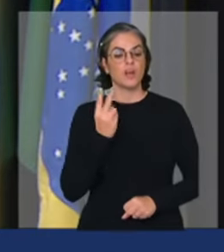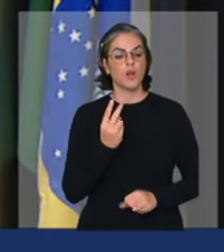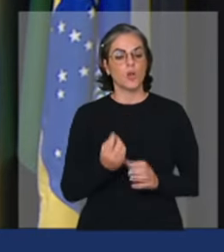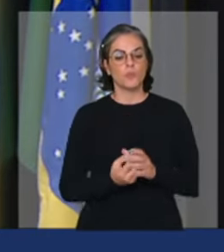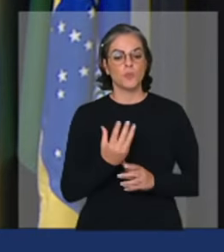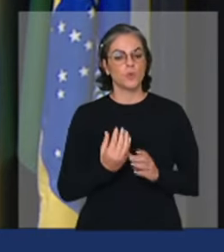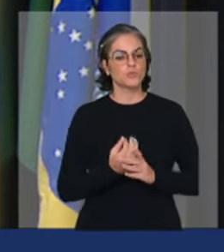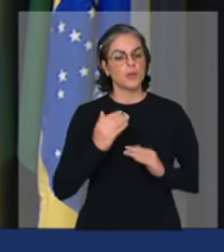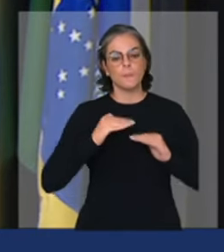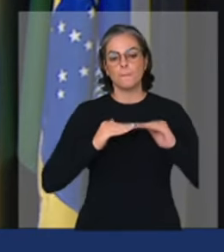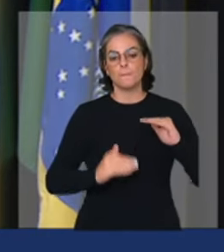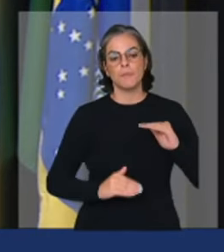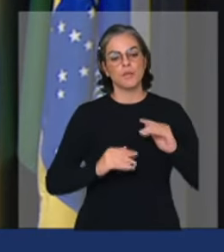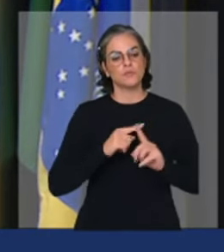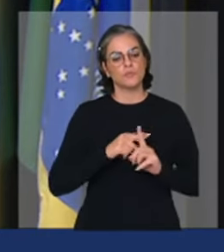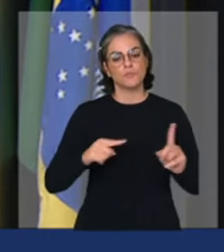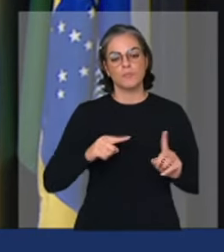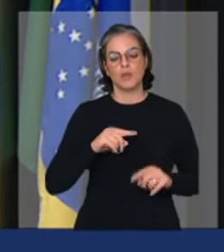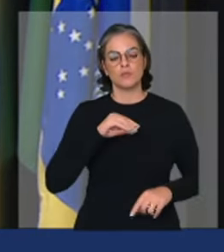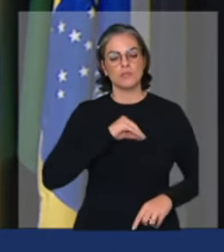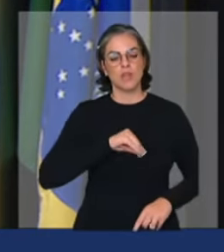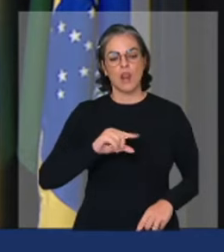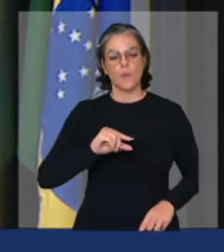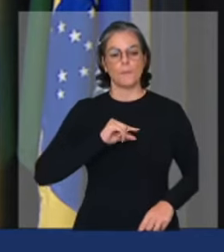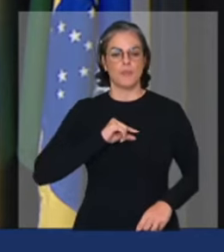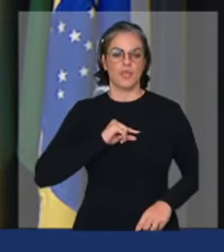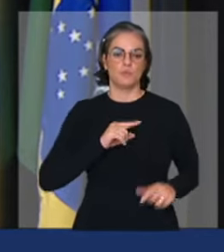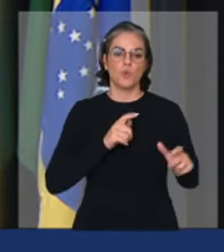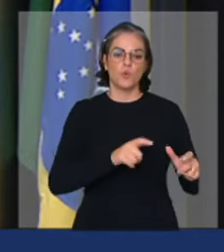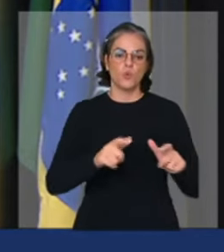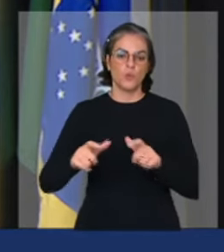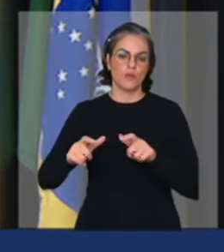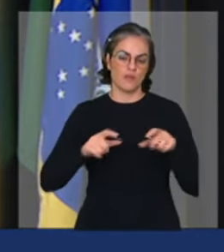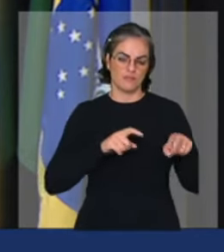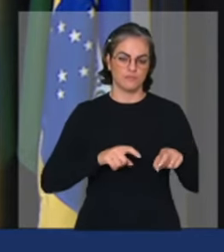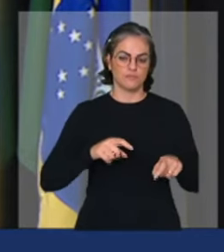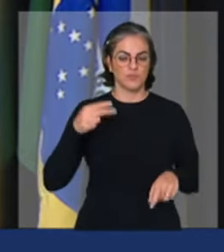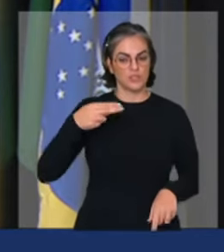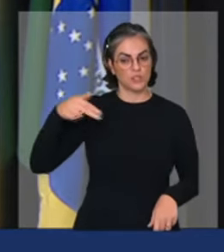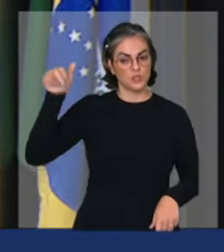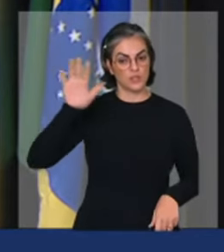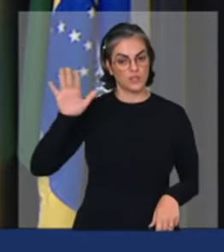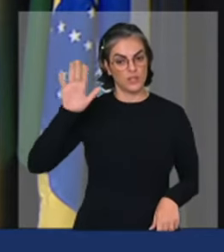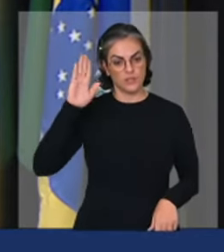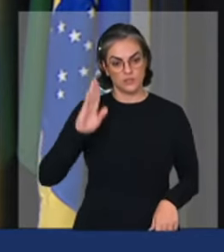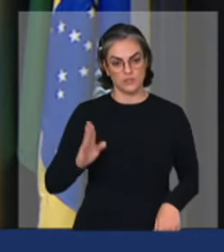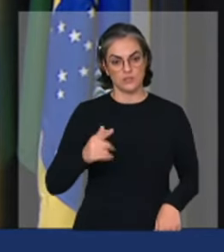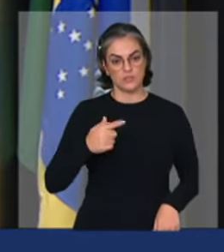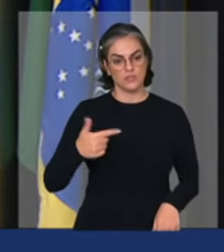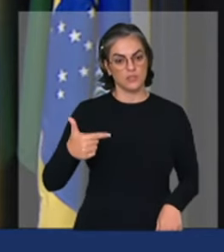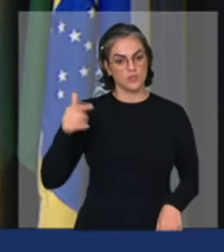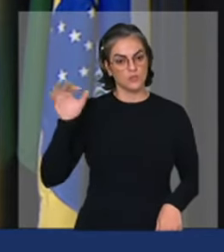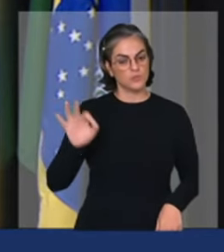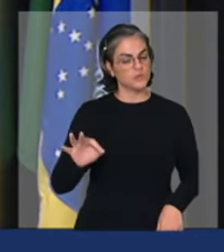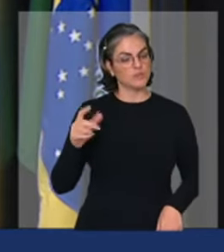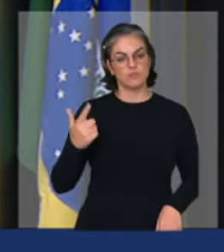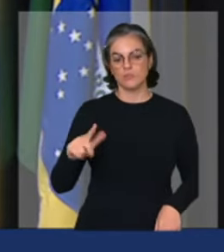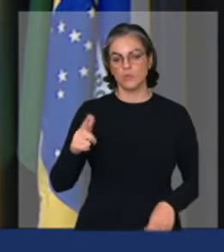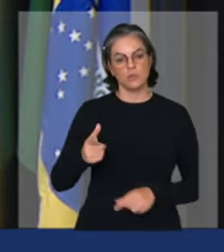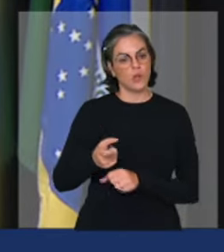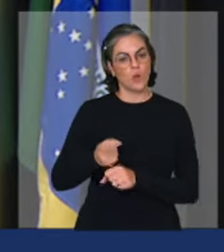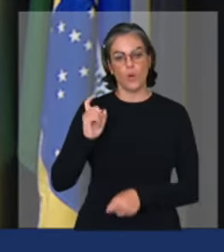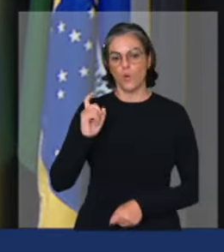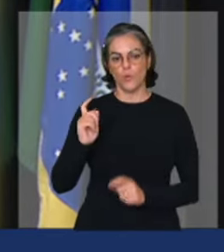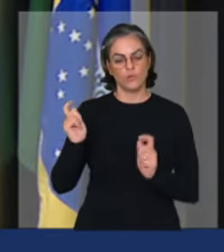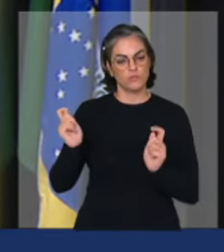mínimo por propriedade familiar no nordeste do país 72% dos agricultores familiares não gera um lucro suficiente para